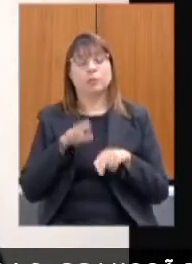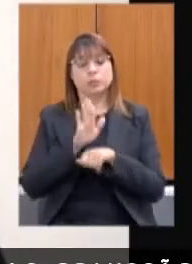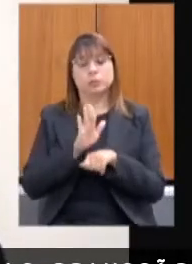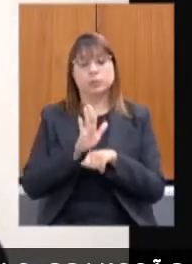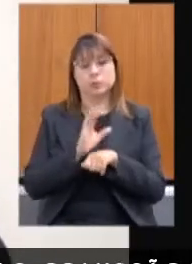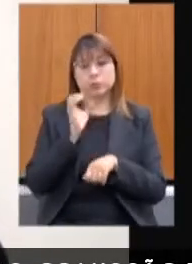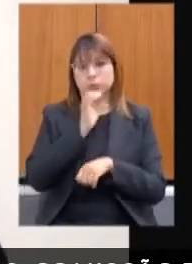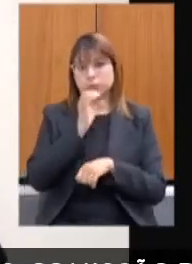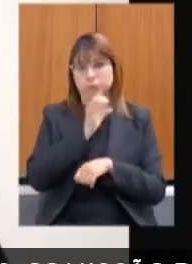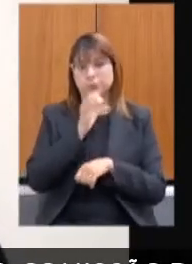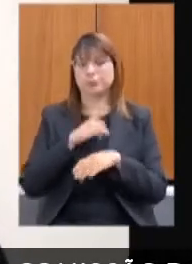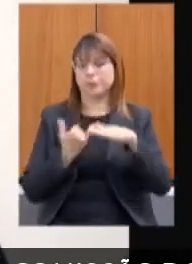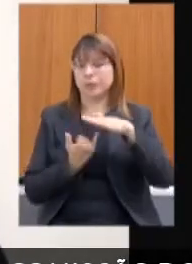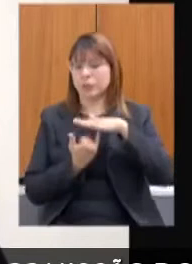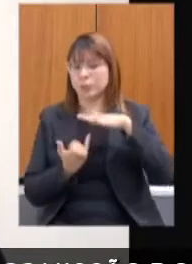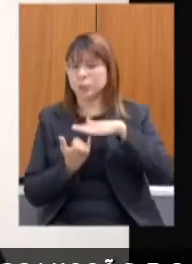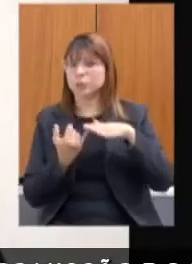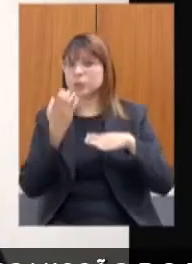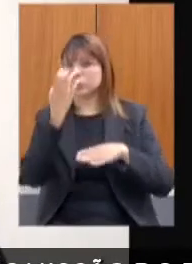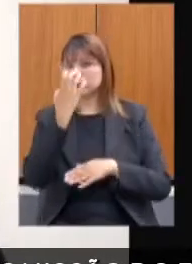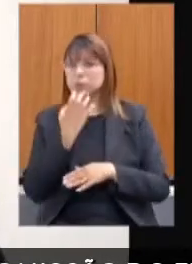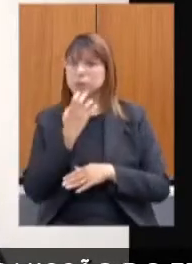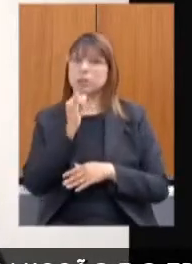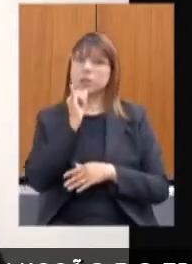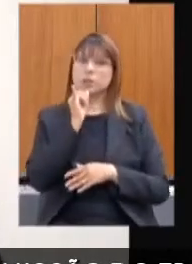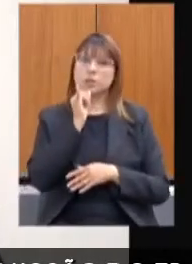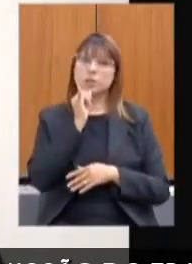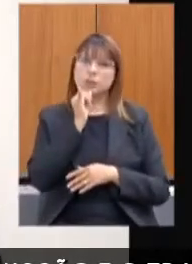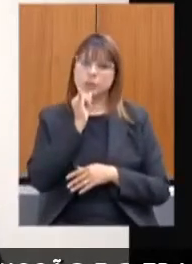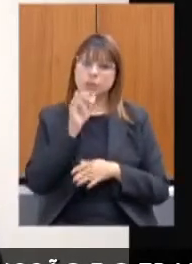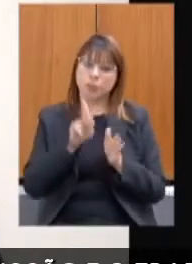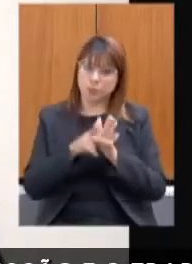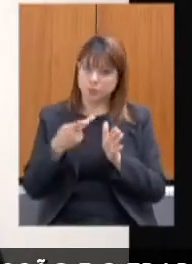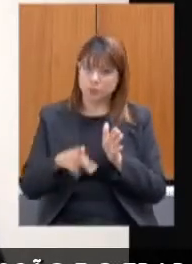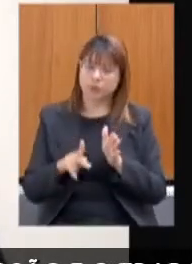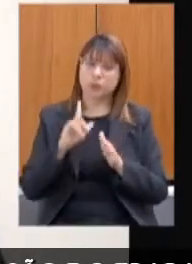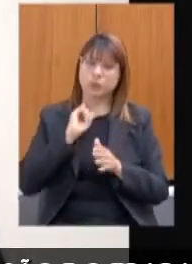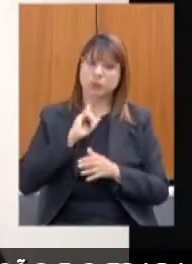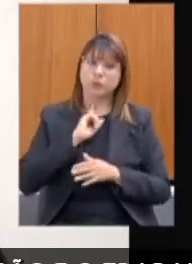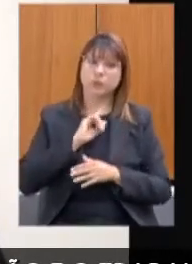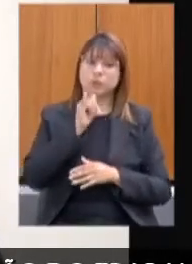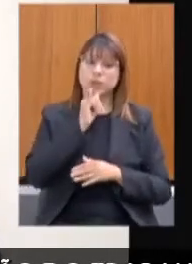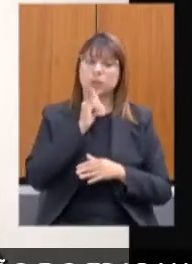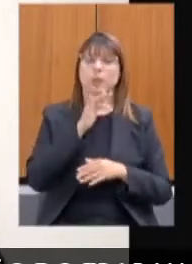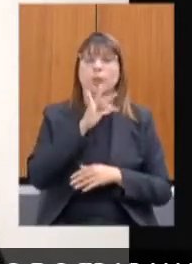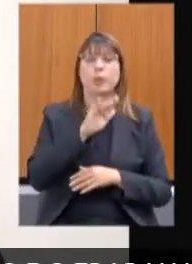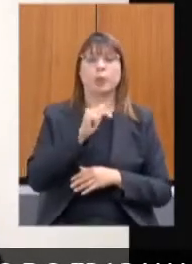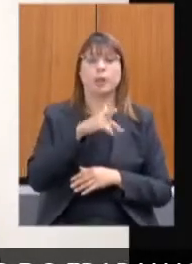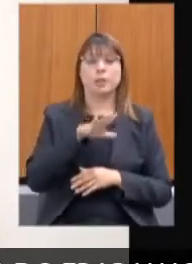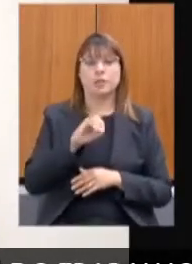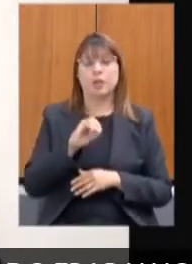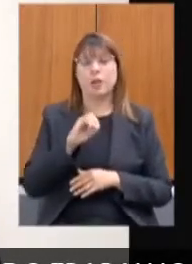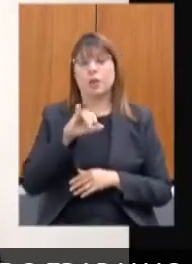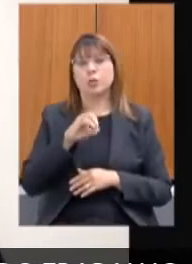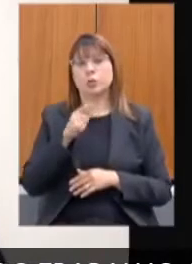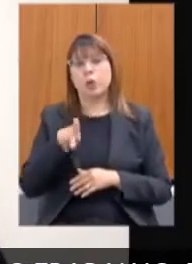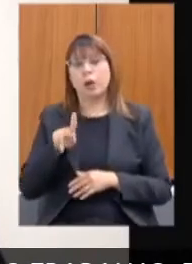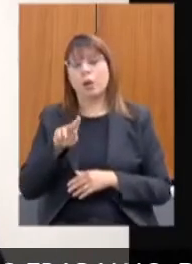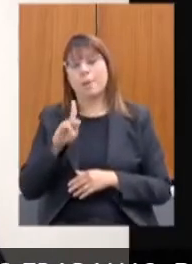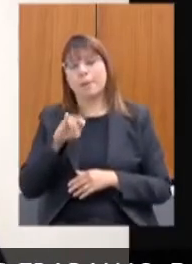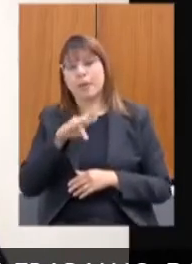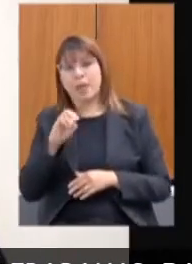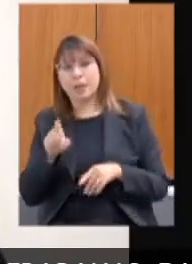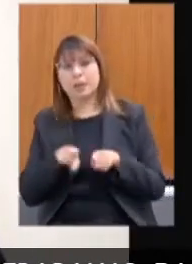Instituições sérias, como aqui de Minas, como a Fundação João Pinheiro, próprio IPEA,